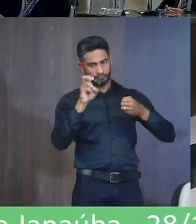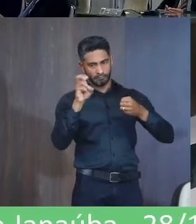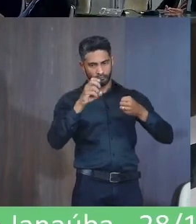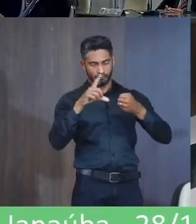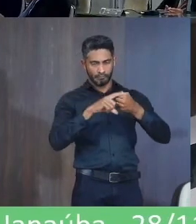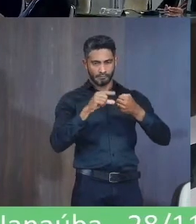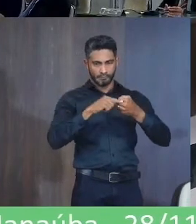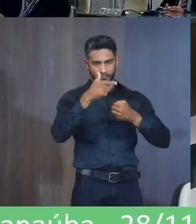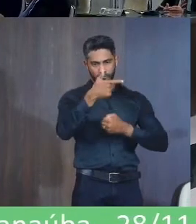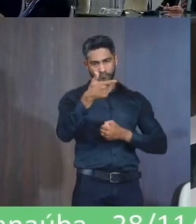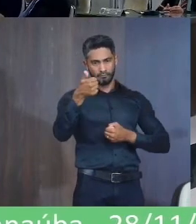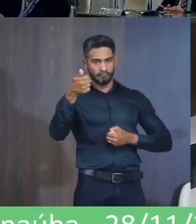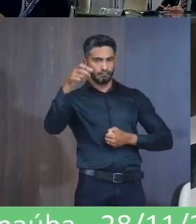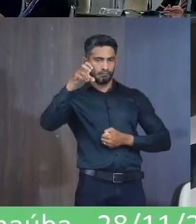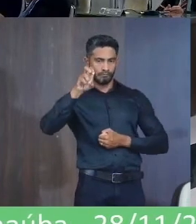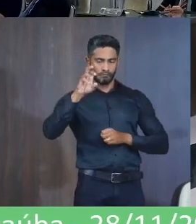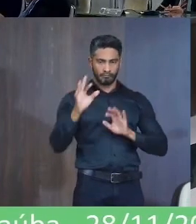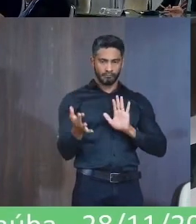Inclua o programa